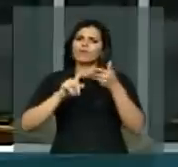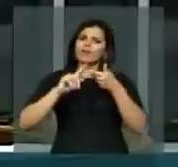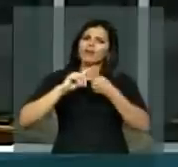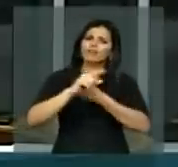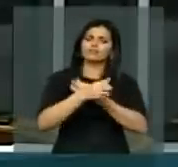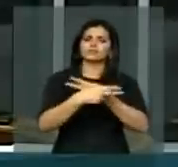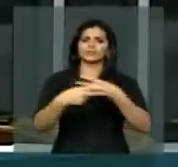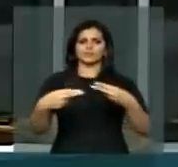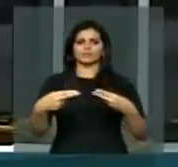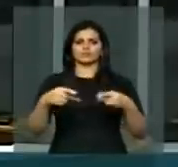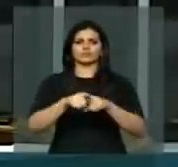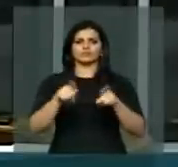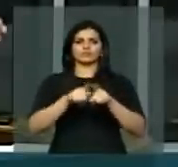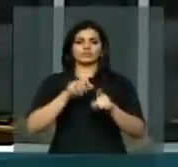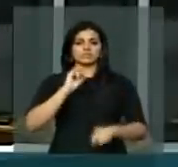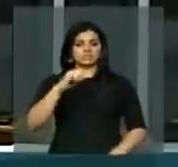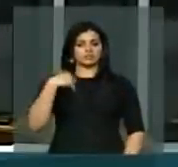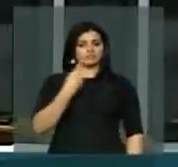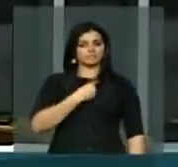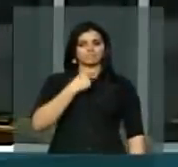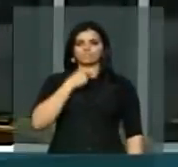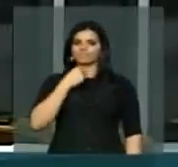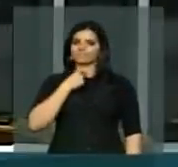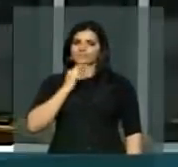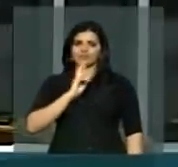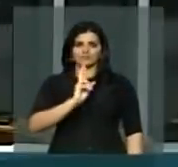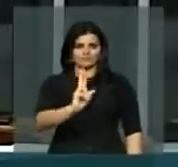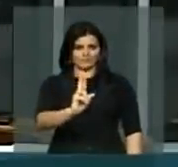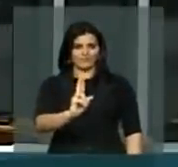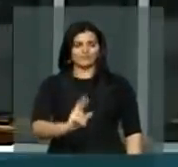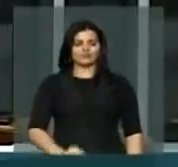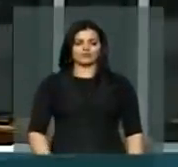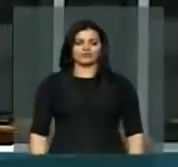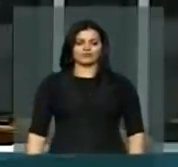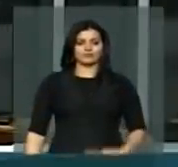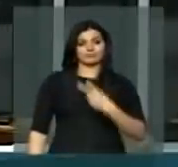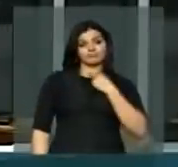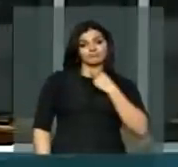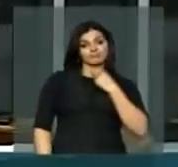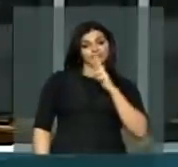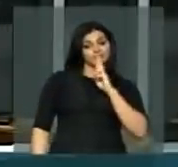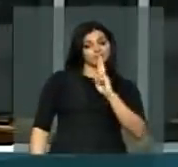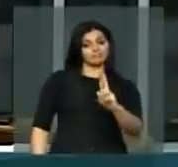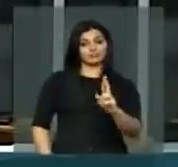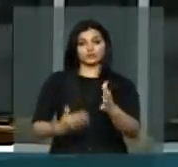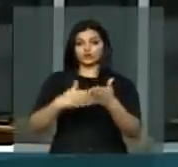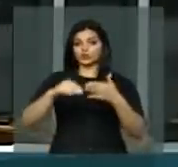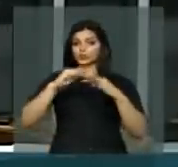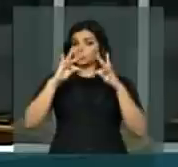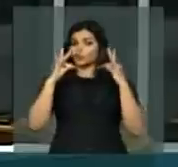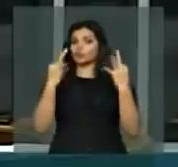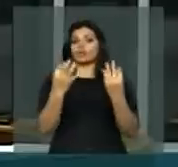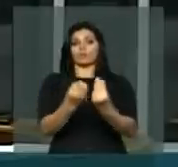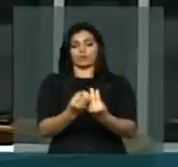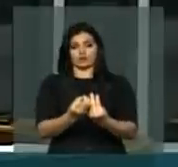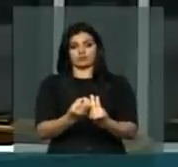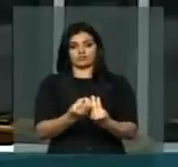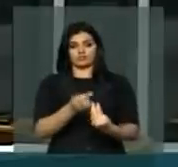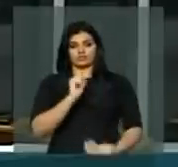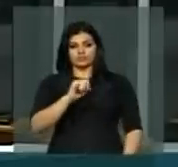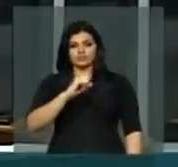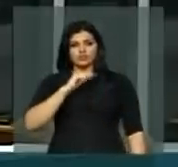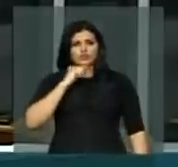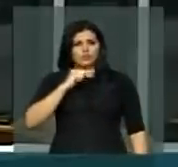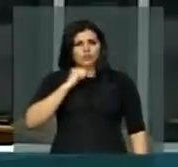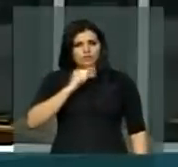questões e se nós não podemos respondê-las, não podemos respondê-las totalmente, se há uma